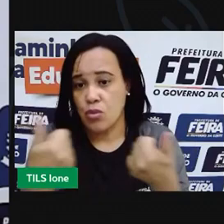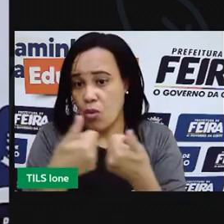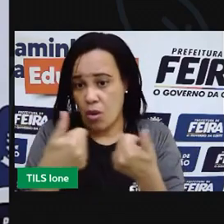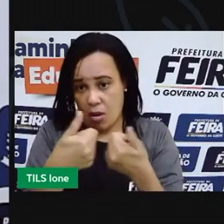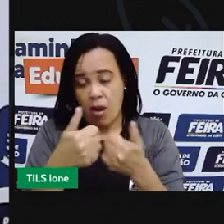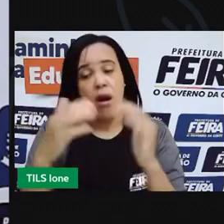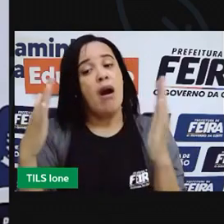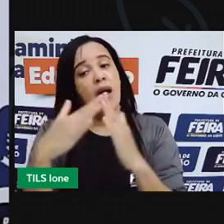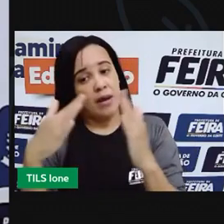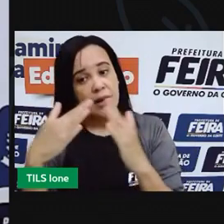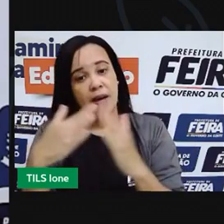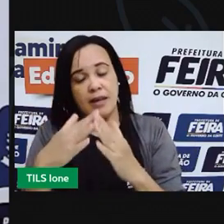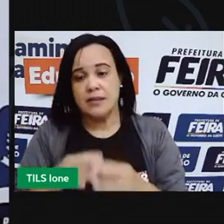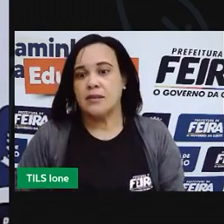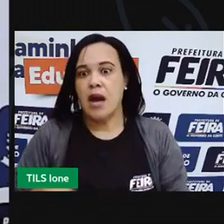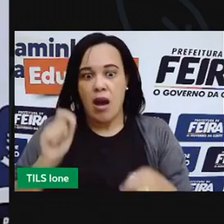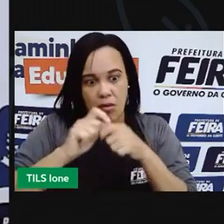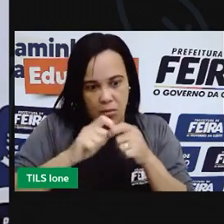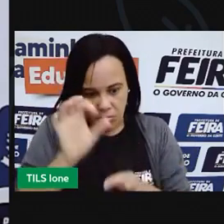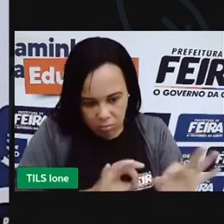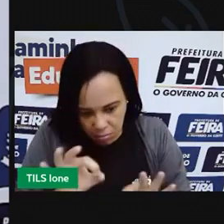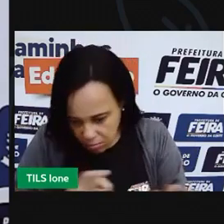fez a casa. Bem rapidinho.